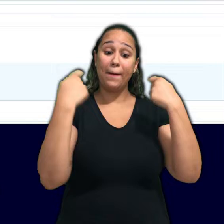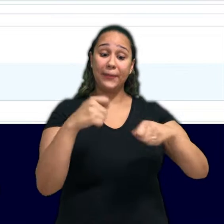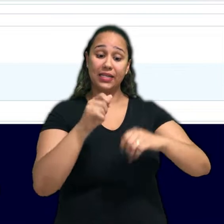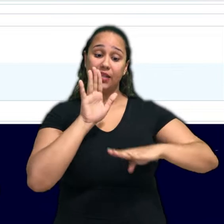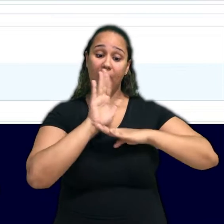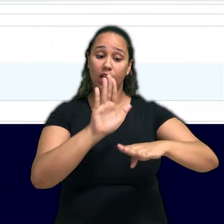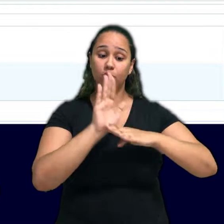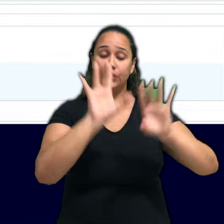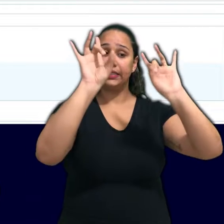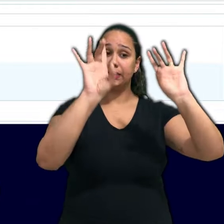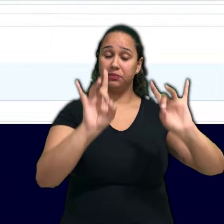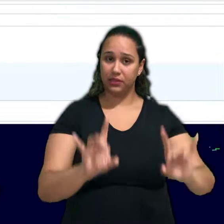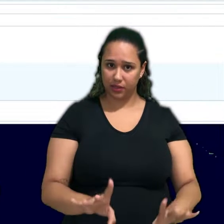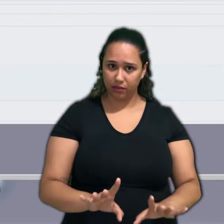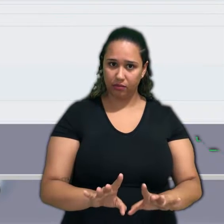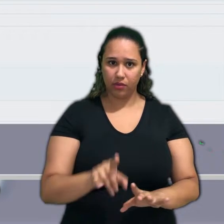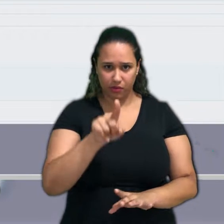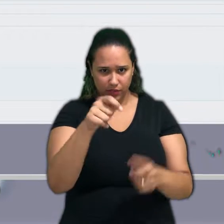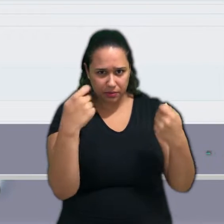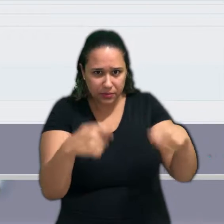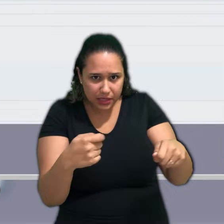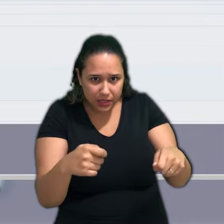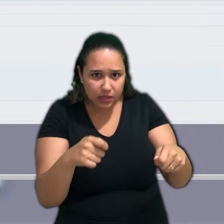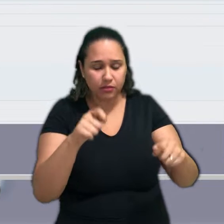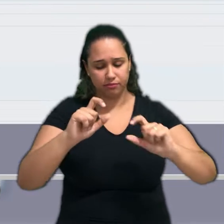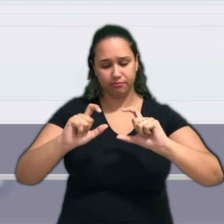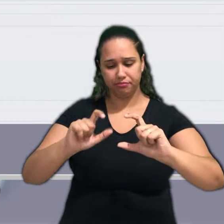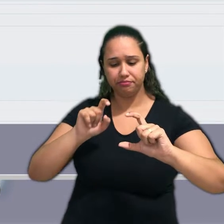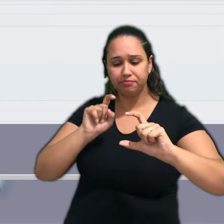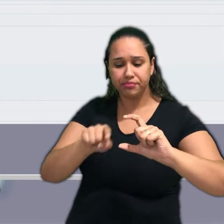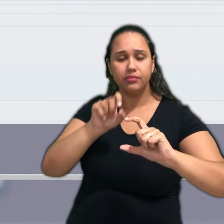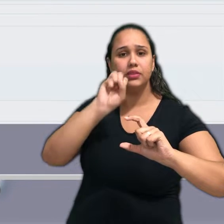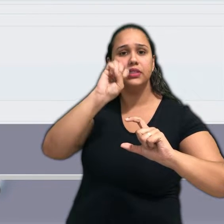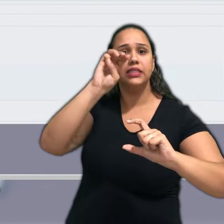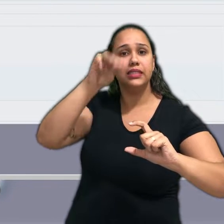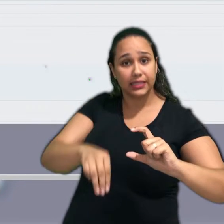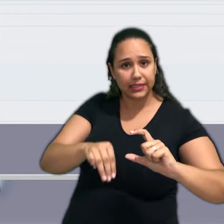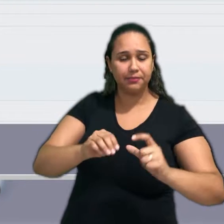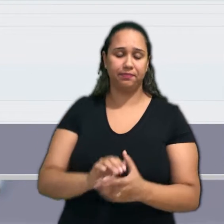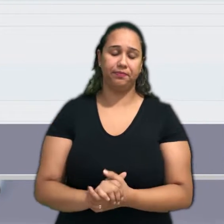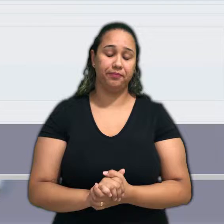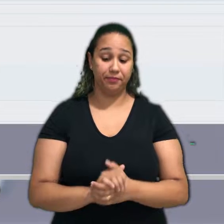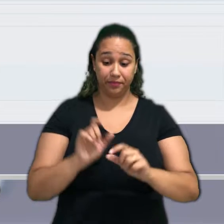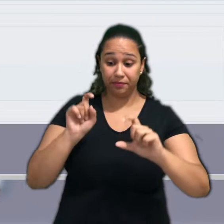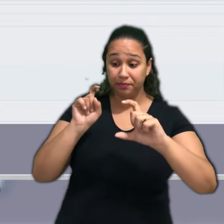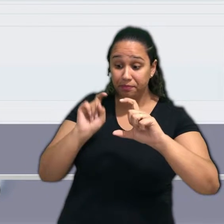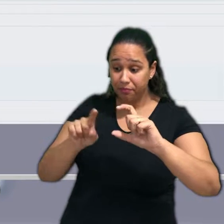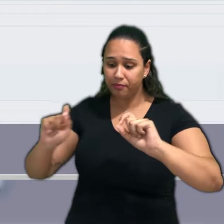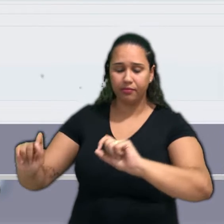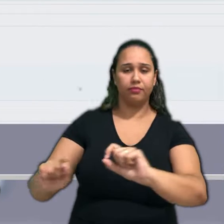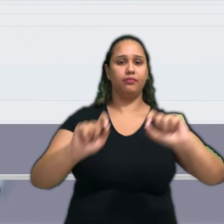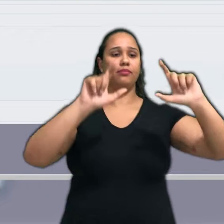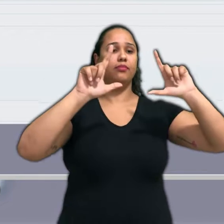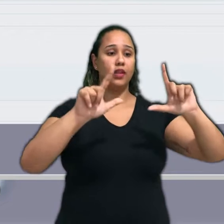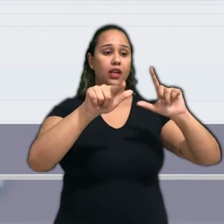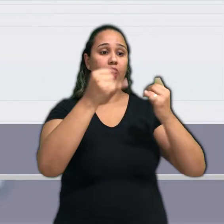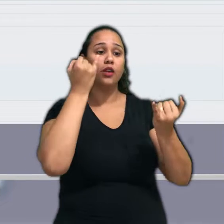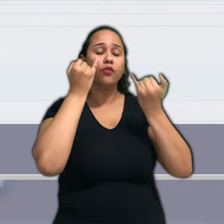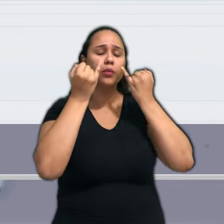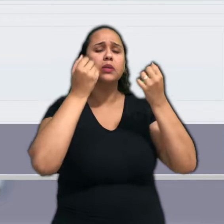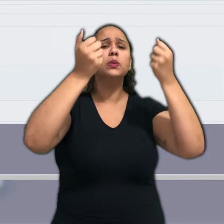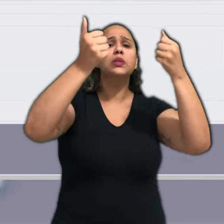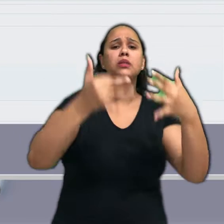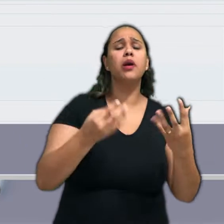desse atendimento, selecione a opção Sim. Uma caixa de informação vai ser aberta, com explicações sobre o